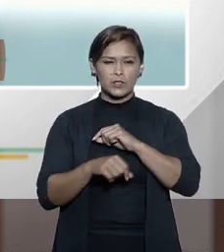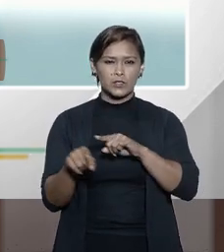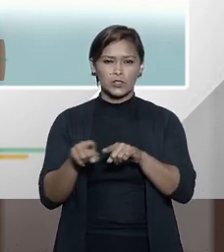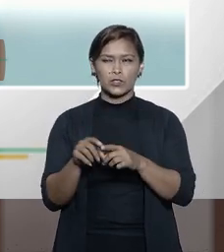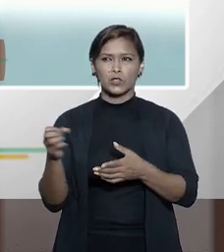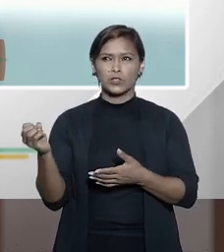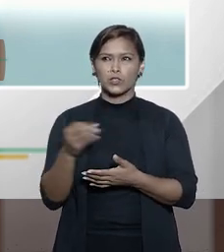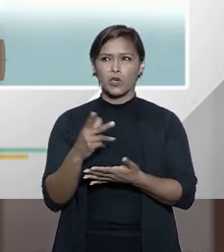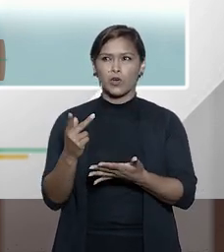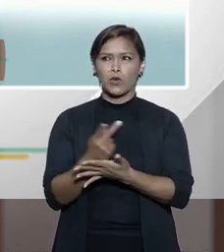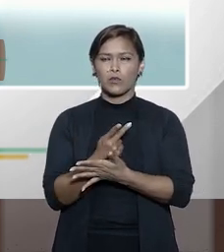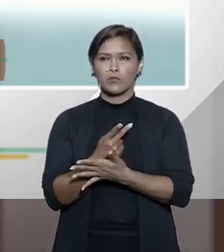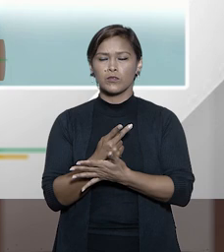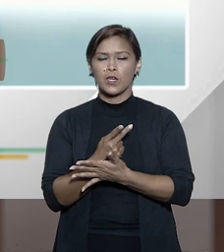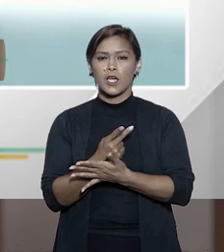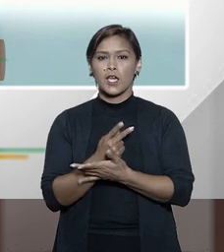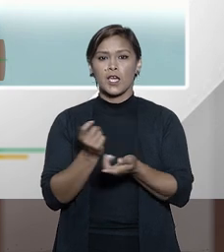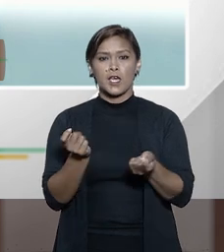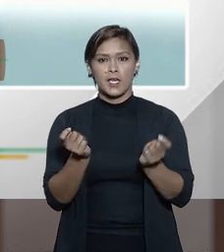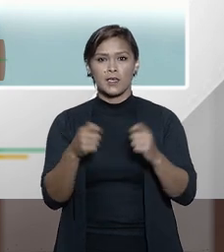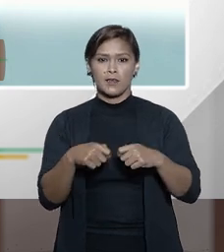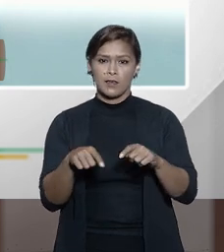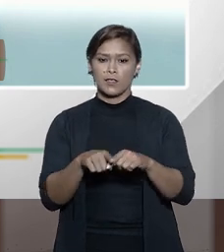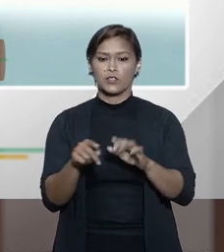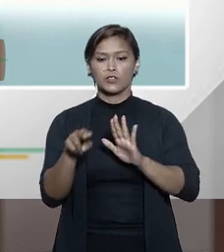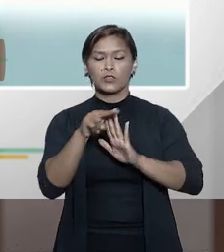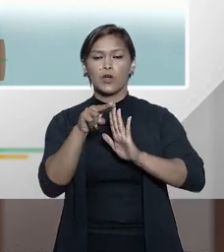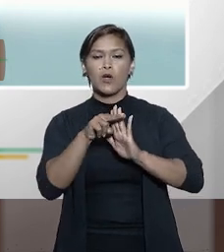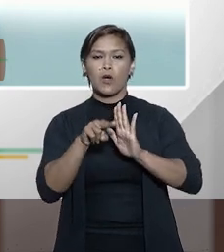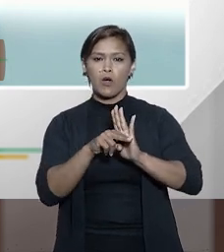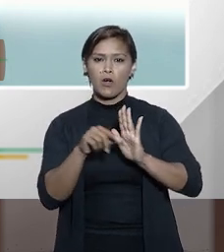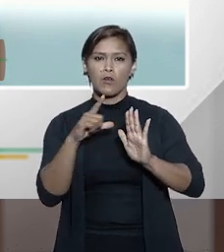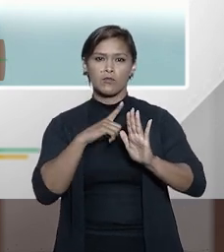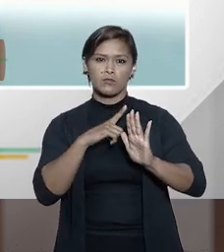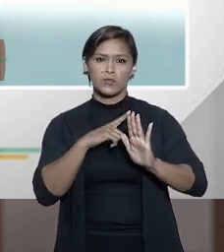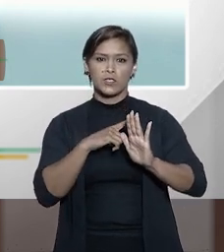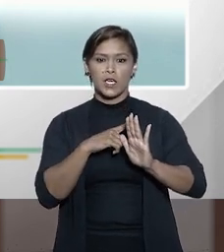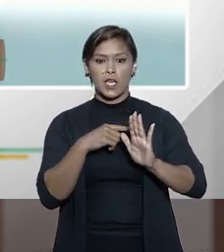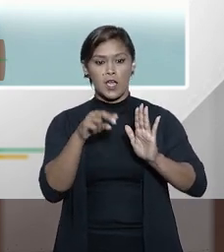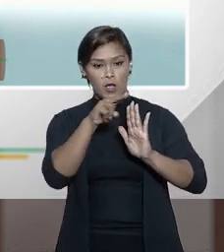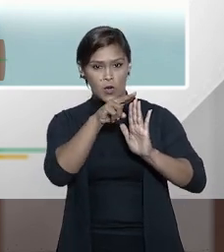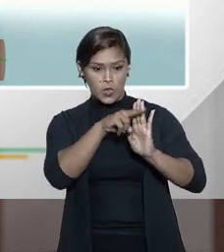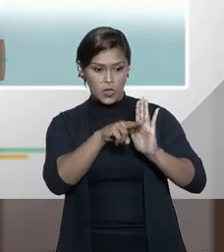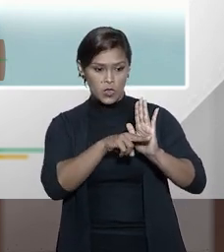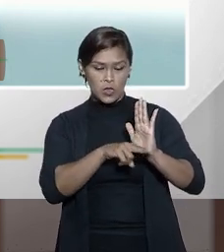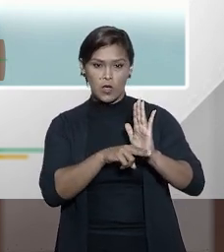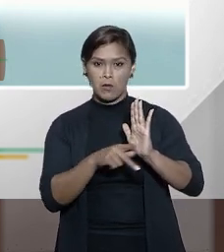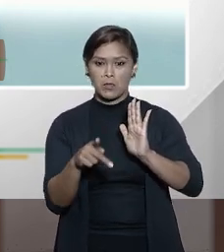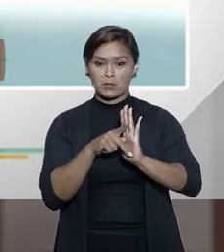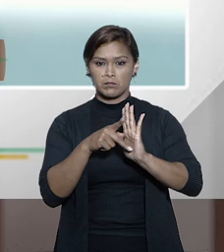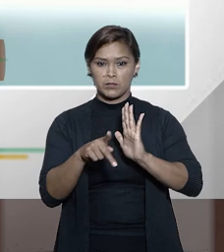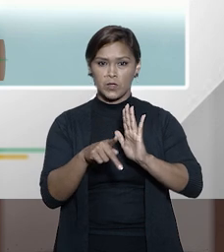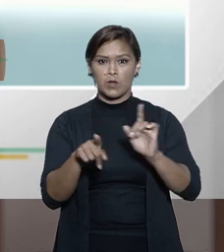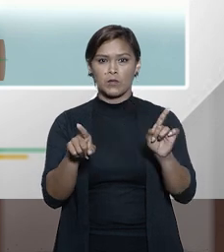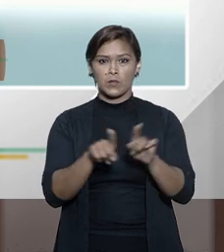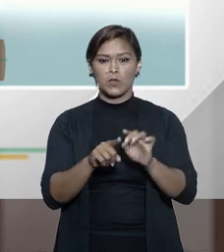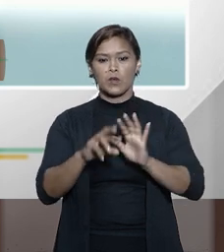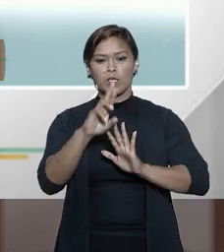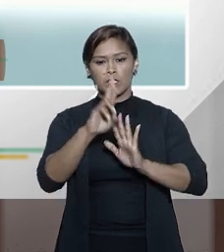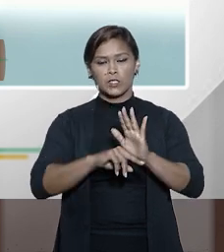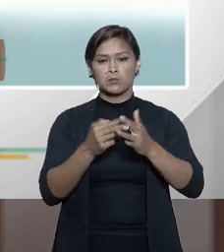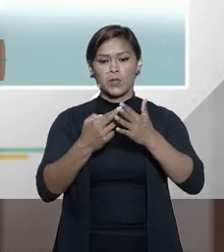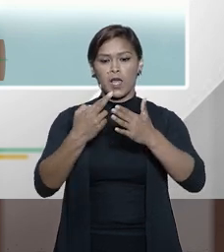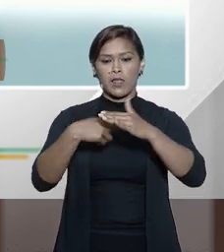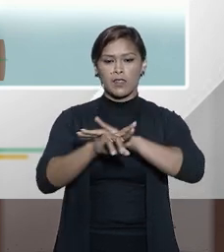recentemente, se valeu de normativos, ou se vale até hoje normativos, tais como o regimento